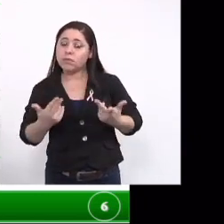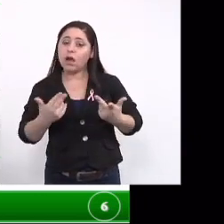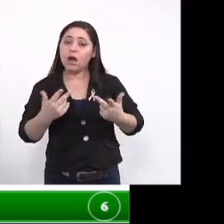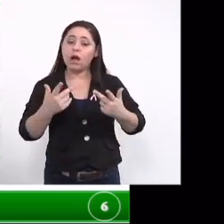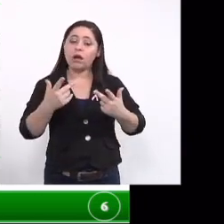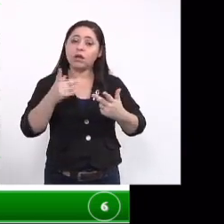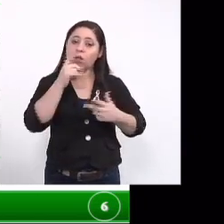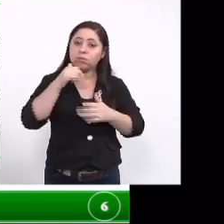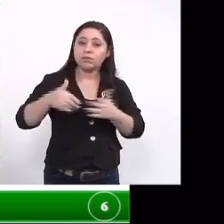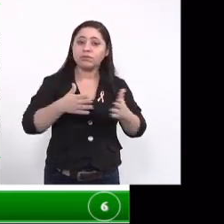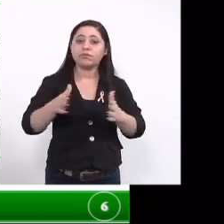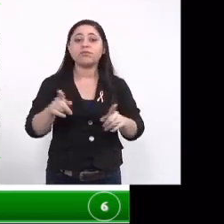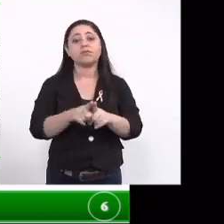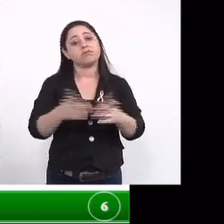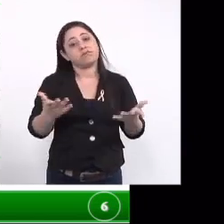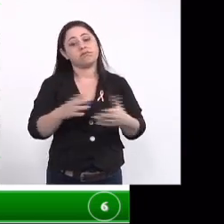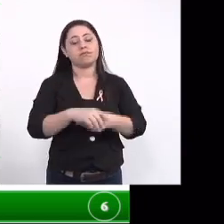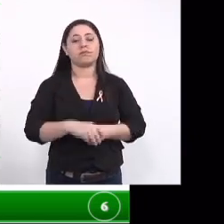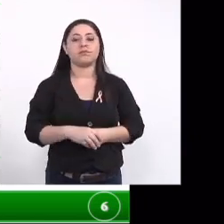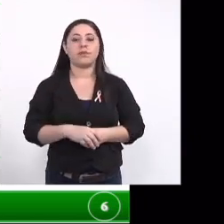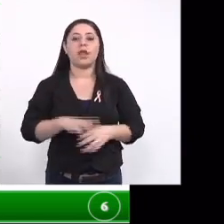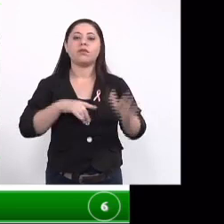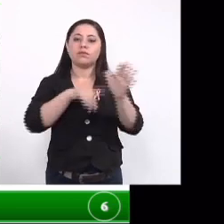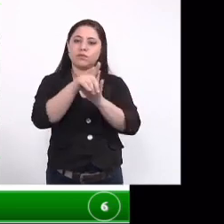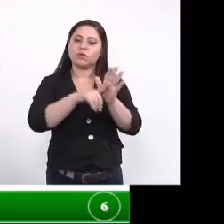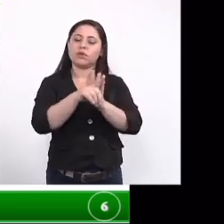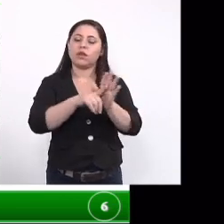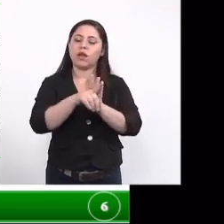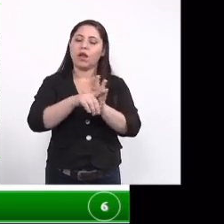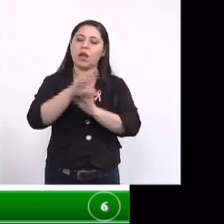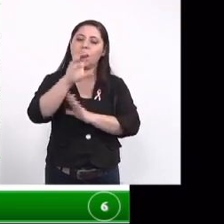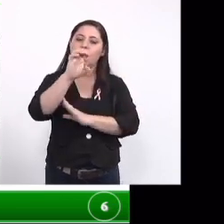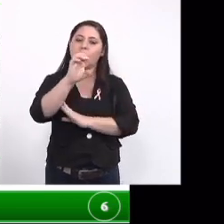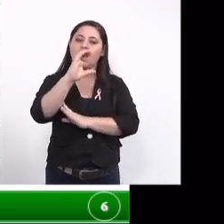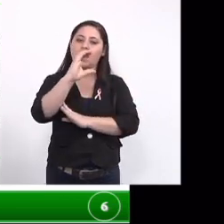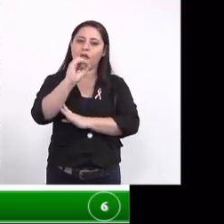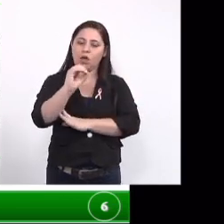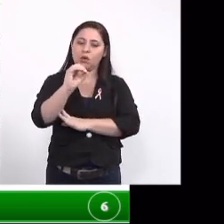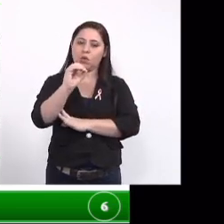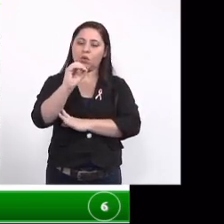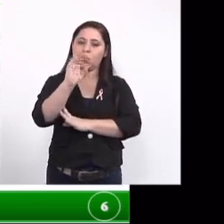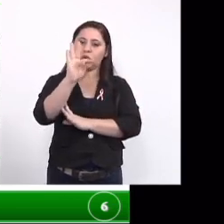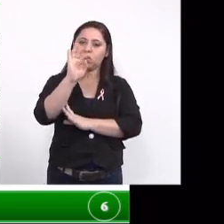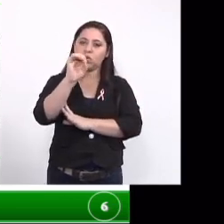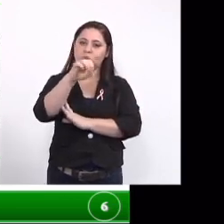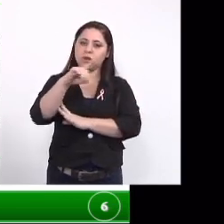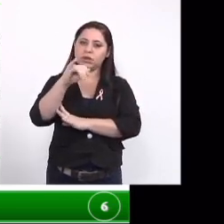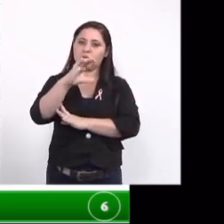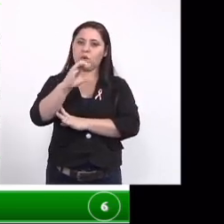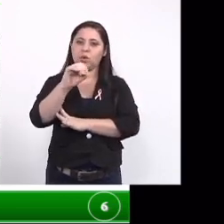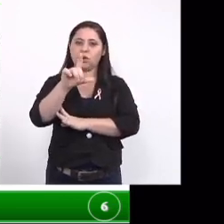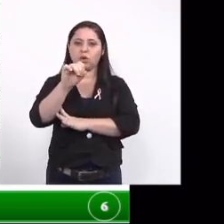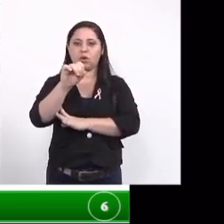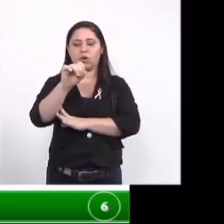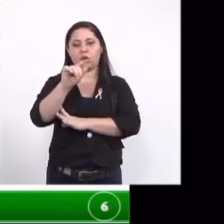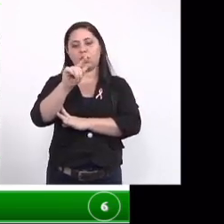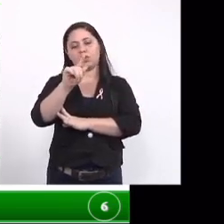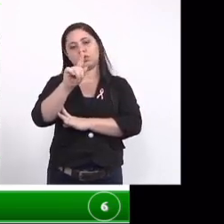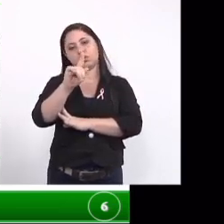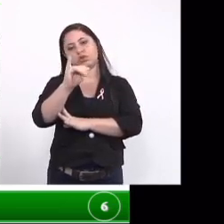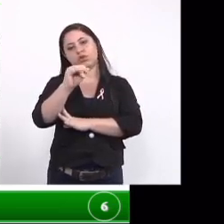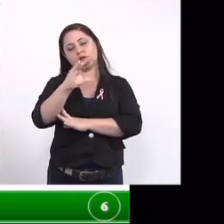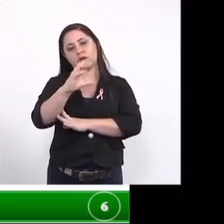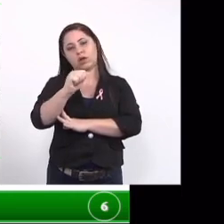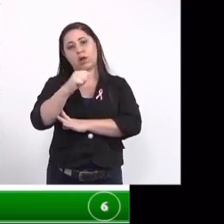aquáticos então nós realizamos também o a gente chama de avaliação ecotoxicológica ou seja nós verificamos se o produto não causa alteração em outros